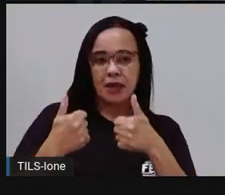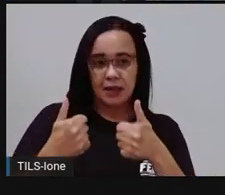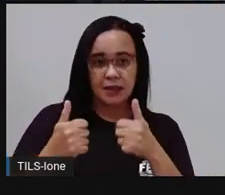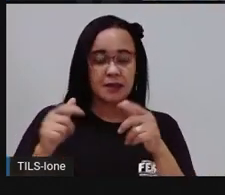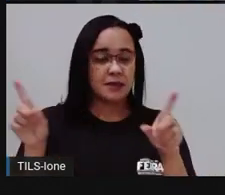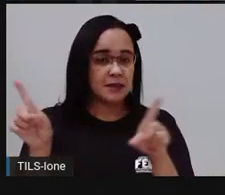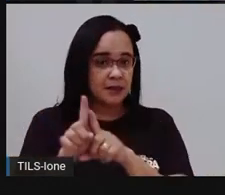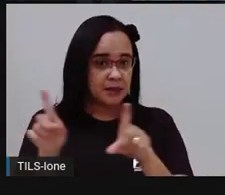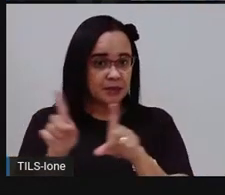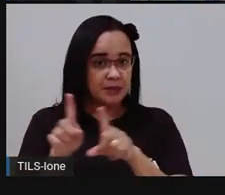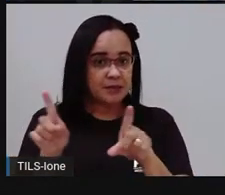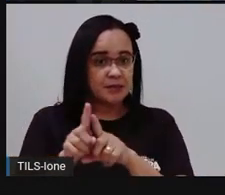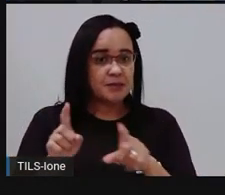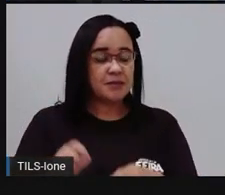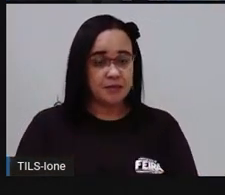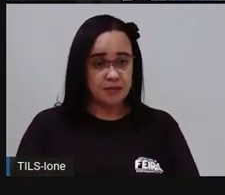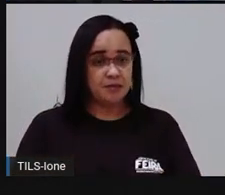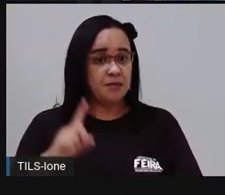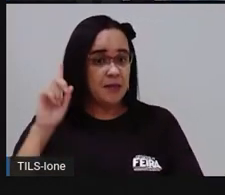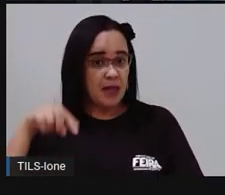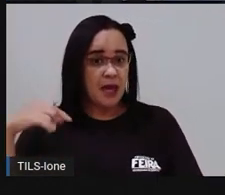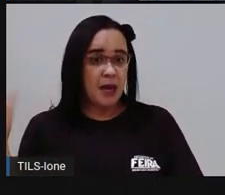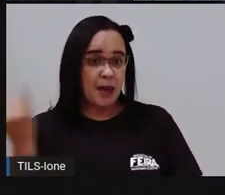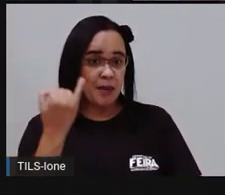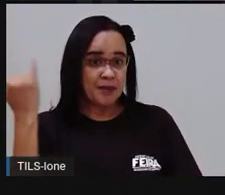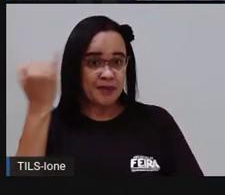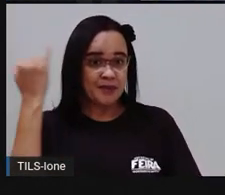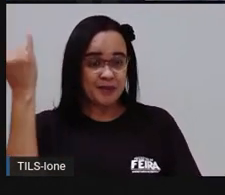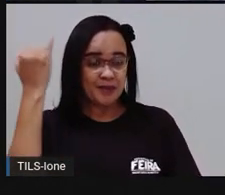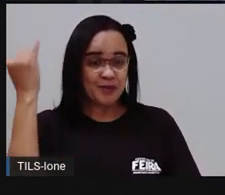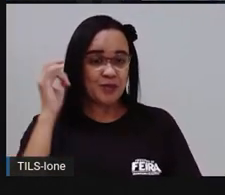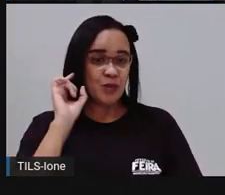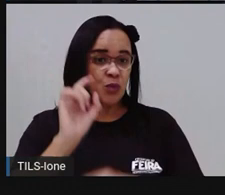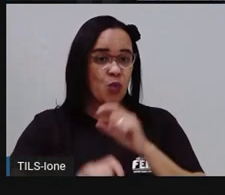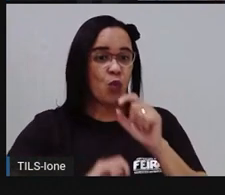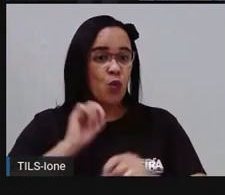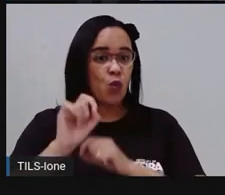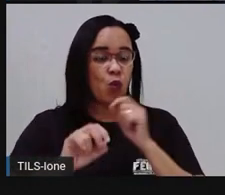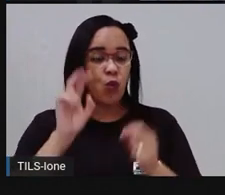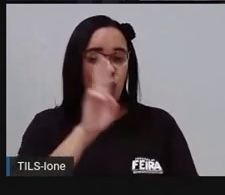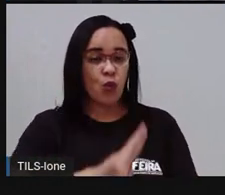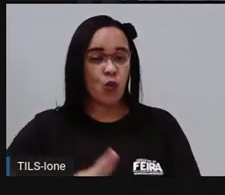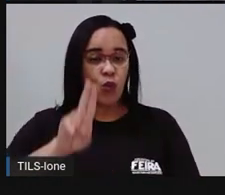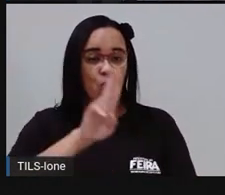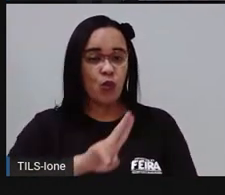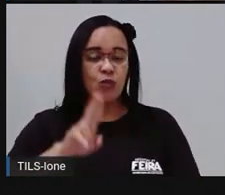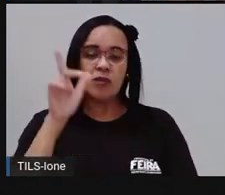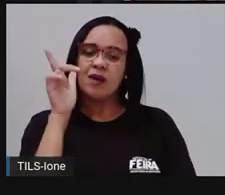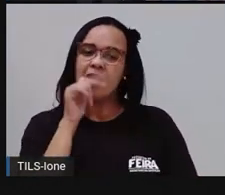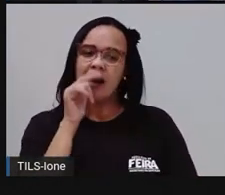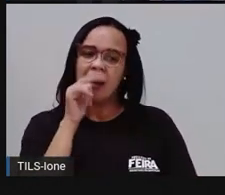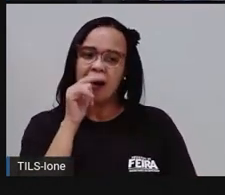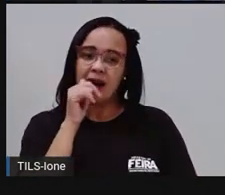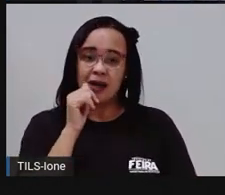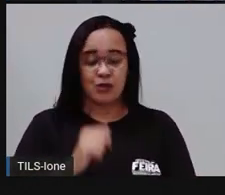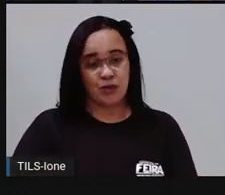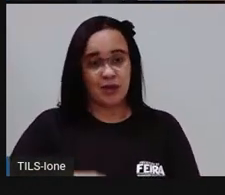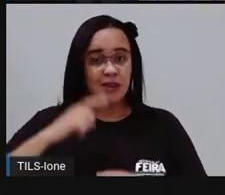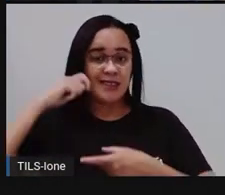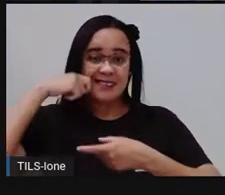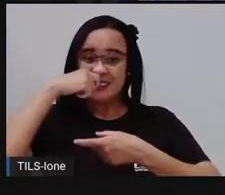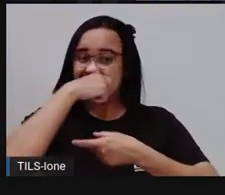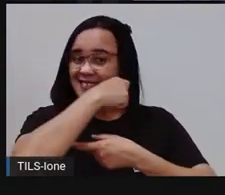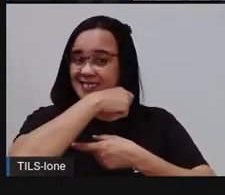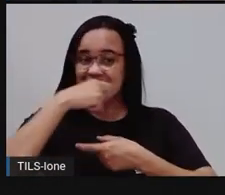nós usamos a água, né? Nós usamos a água para tomar banho, para escovar os dentes, para beber, Para nos higienizar, né? Nos